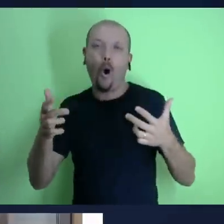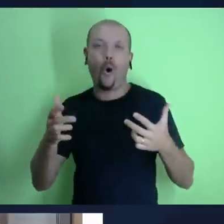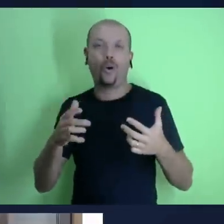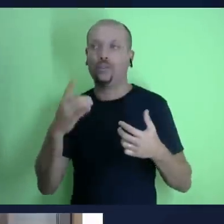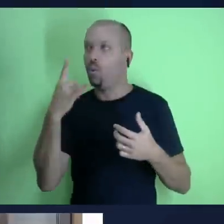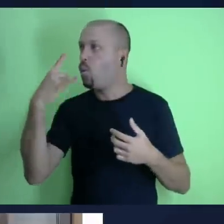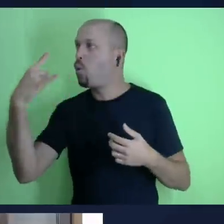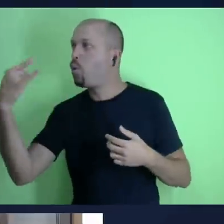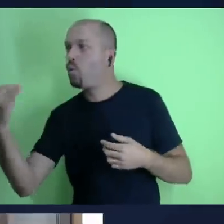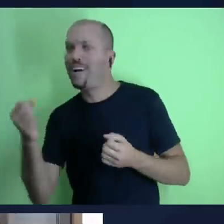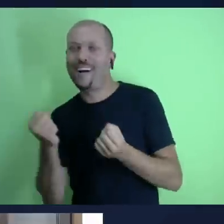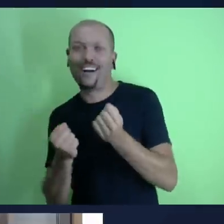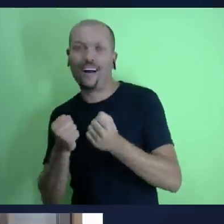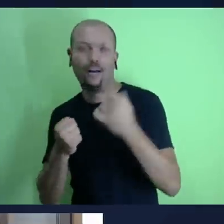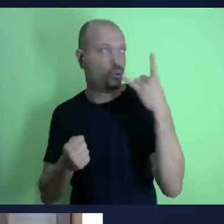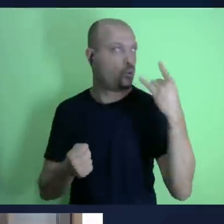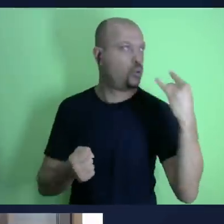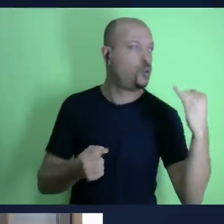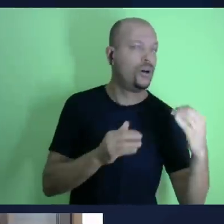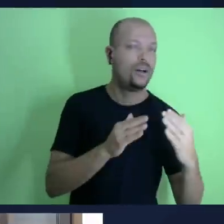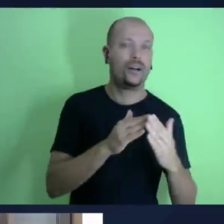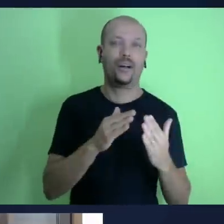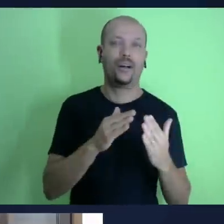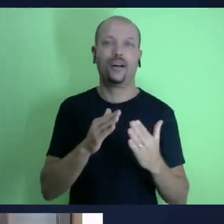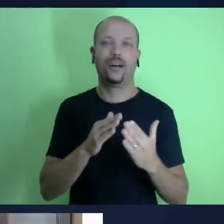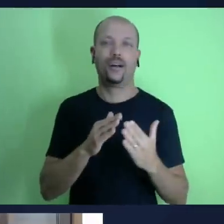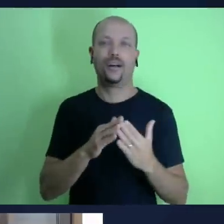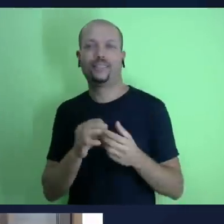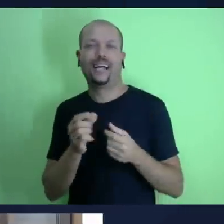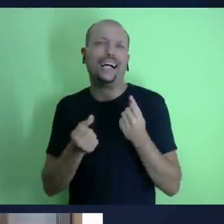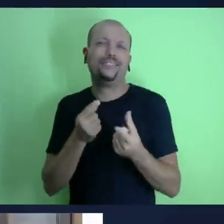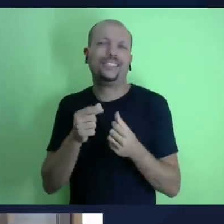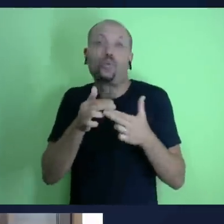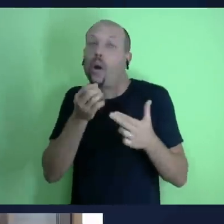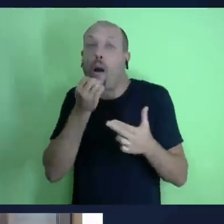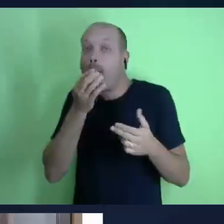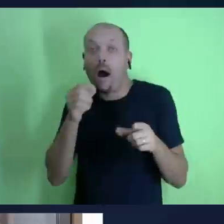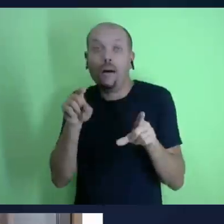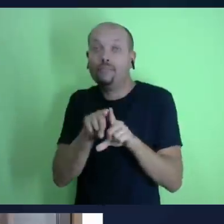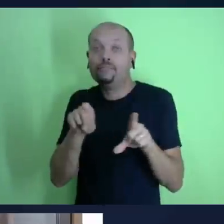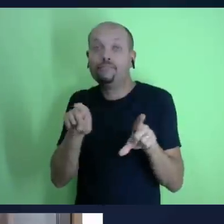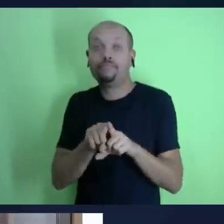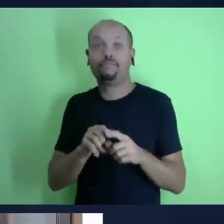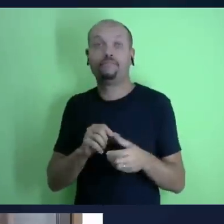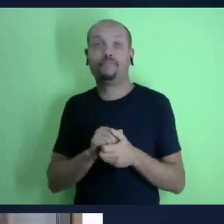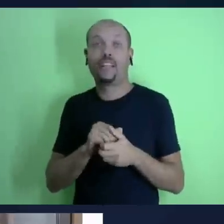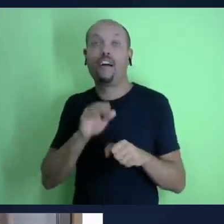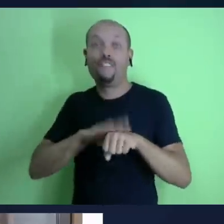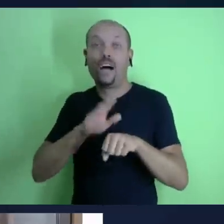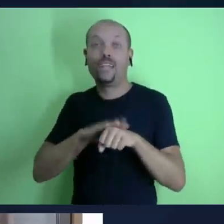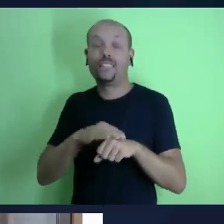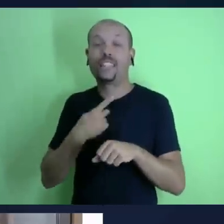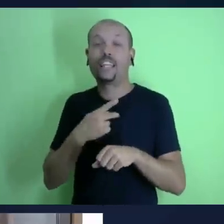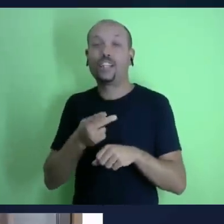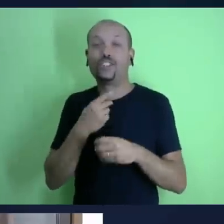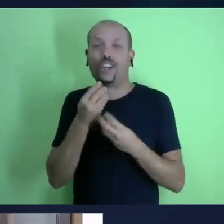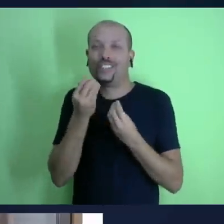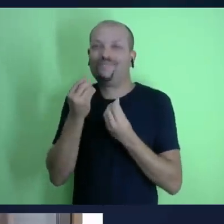Deus de ler a Bíblia de meditar na palavra de orar e eu gostaria então de ao final